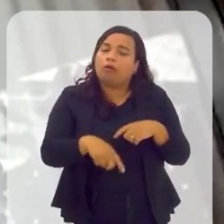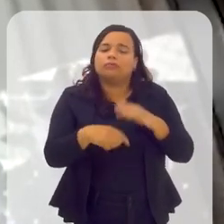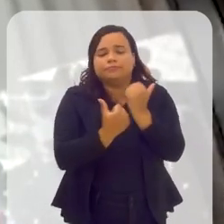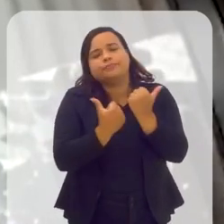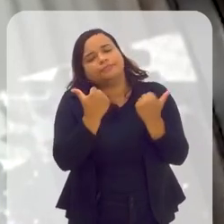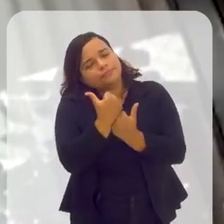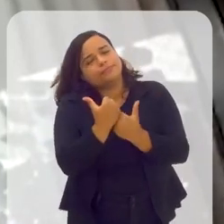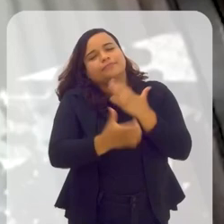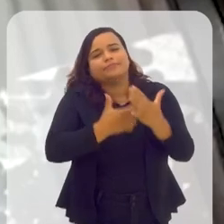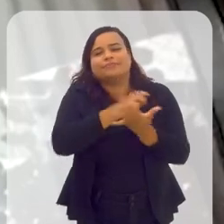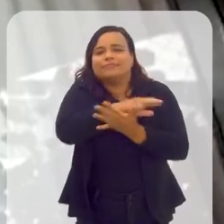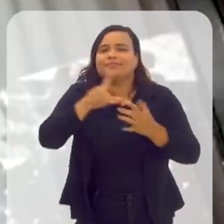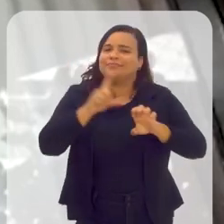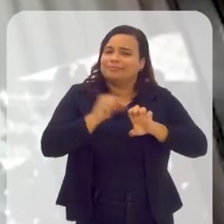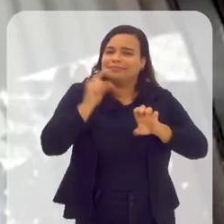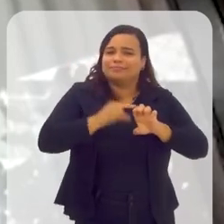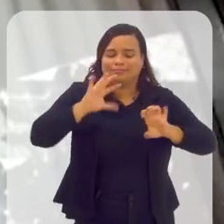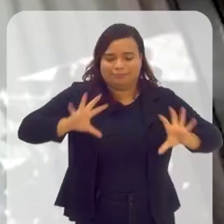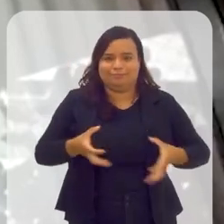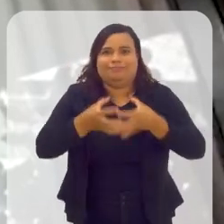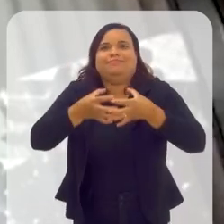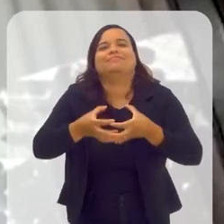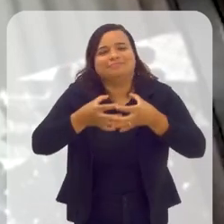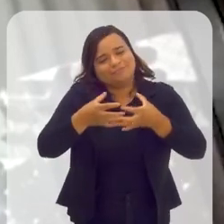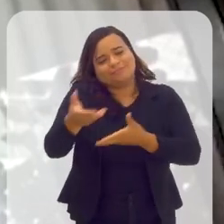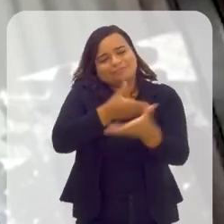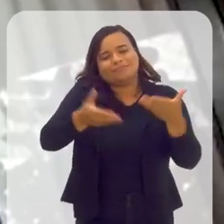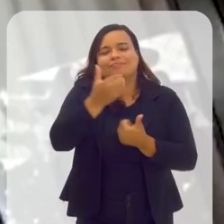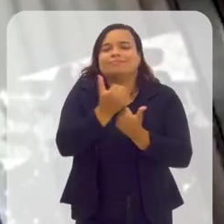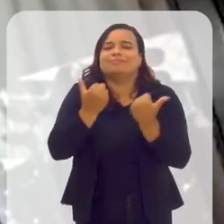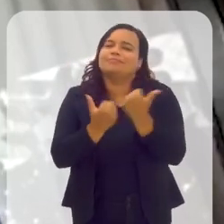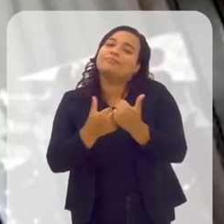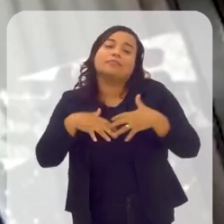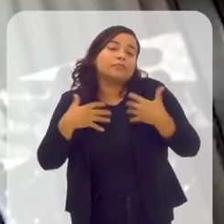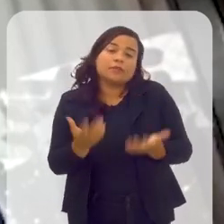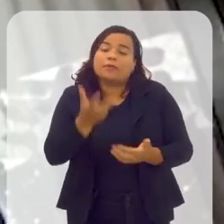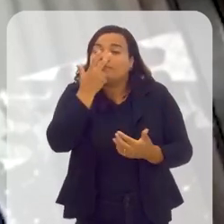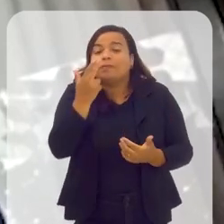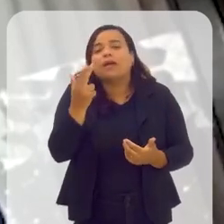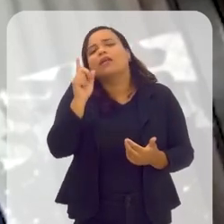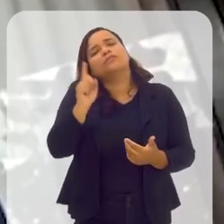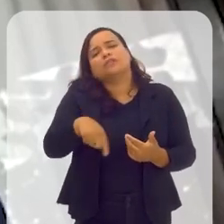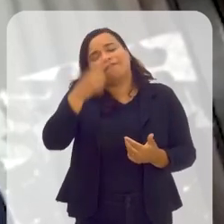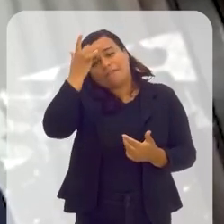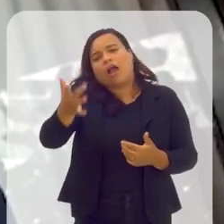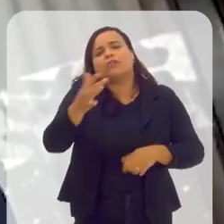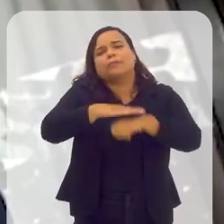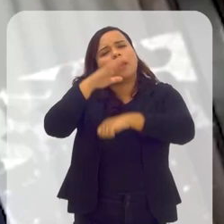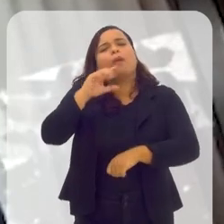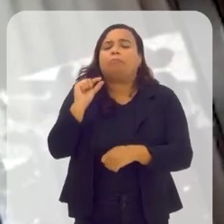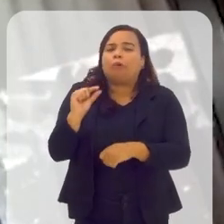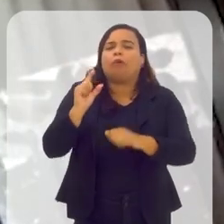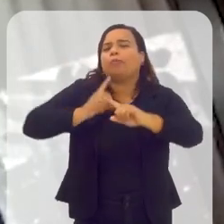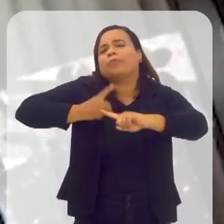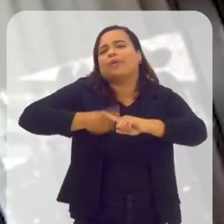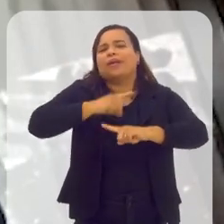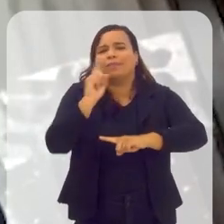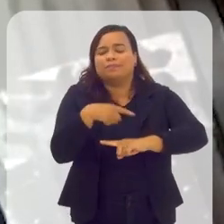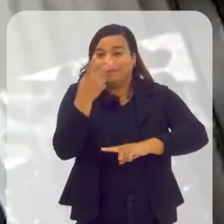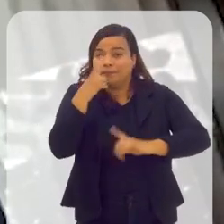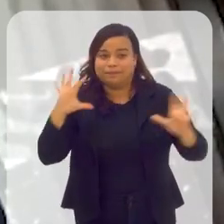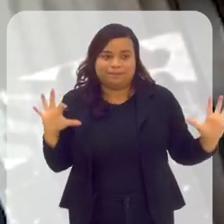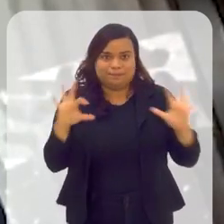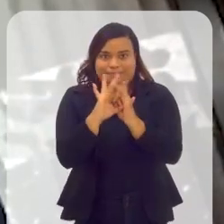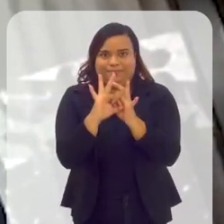unem, se juntam ali para empreender coletivamente, acaba sendo, de certa forma, mais fácil, porque você junta ali